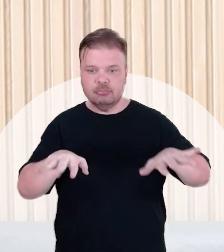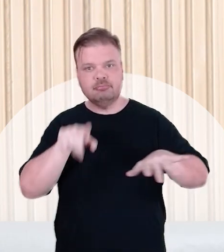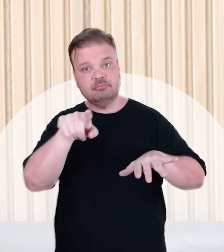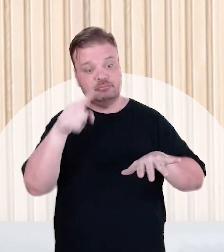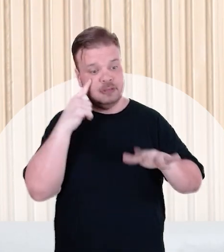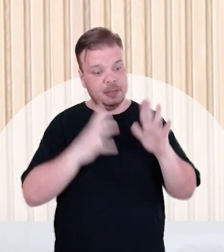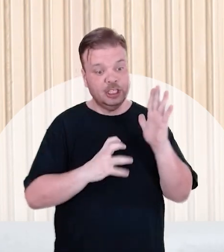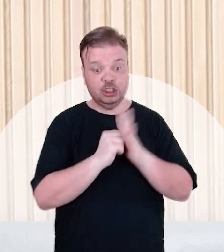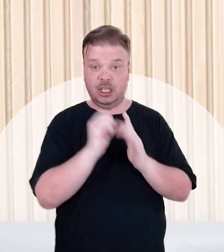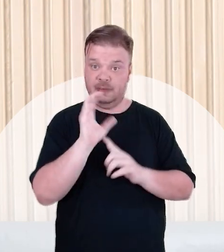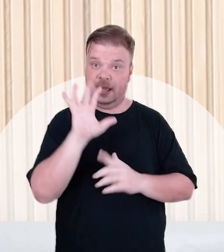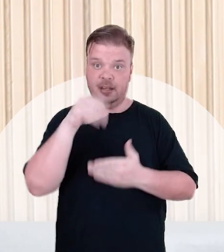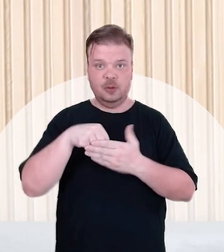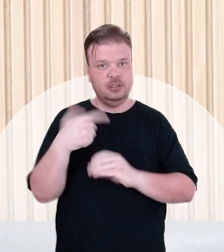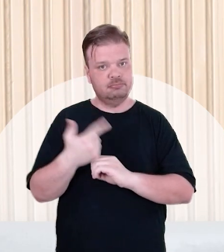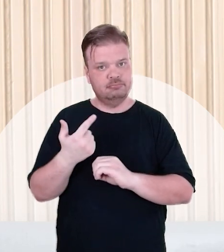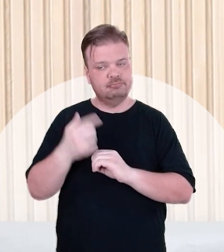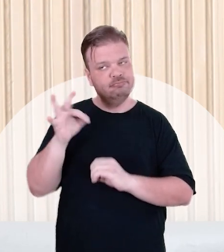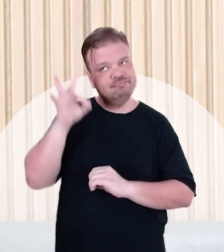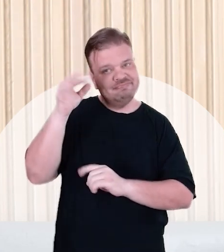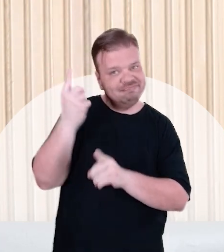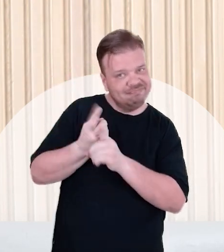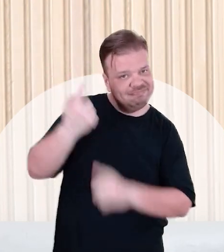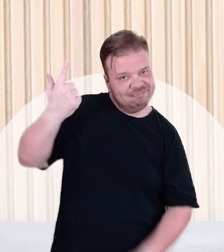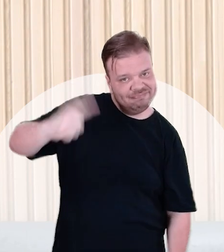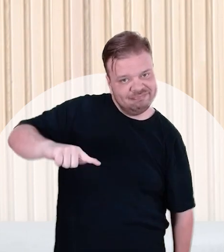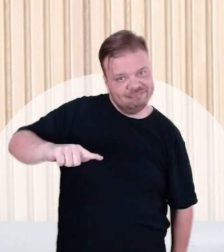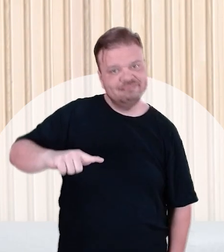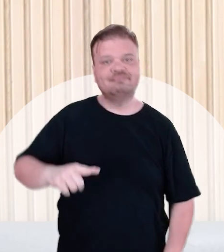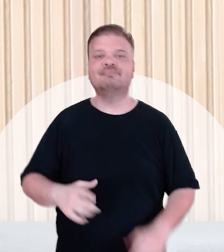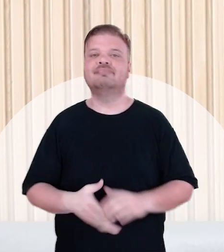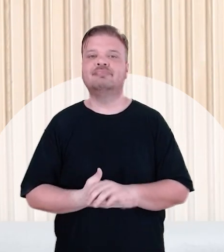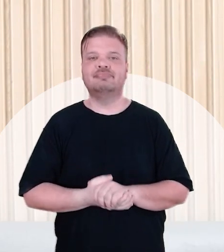compartilhe e se inscreva no canal do CP2. Até a próxima!